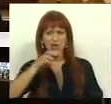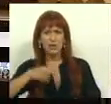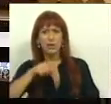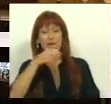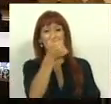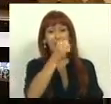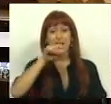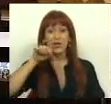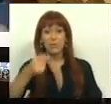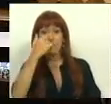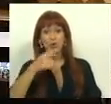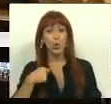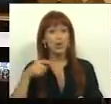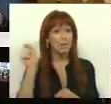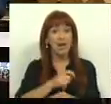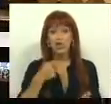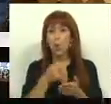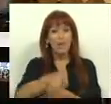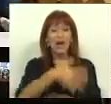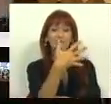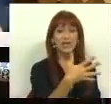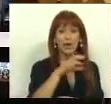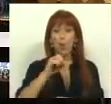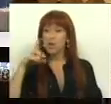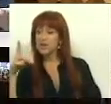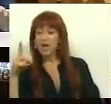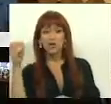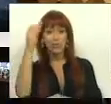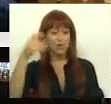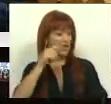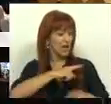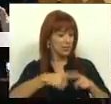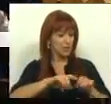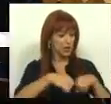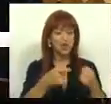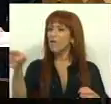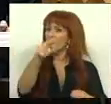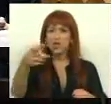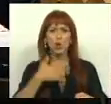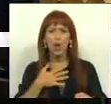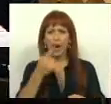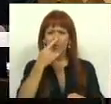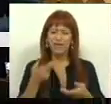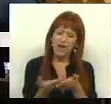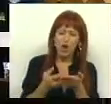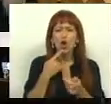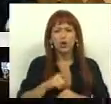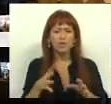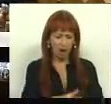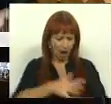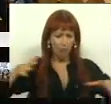portugueses por mês que não pagava 5% ou 6% sobre as suas prestações sociais. Vocês não querem, preferem renegociar